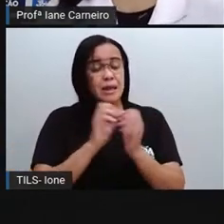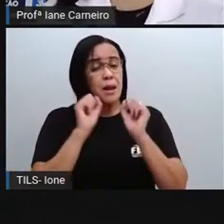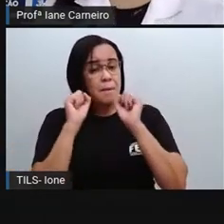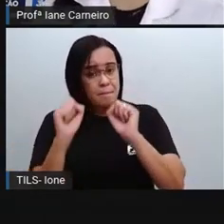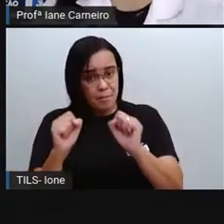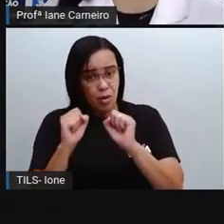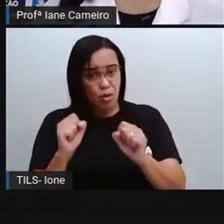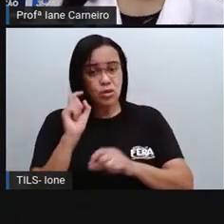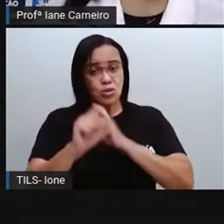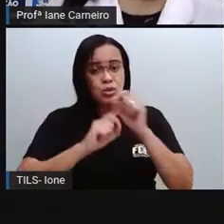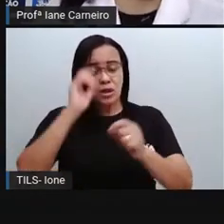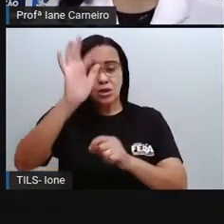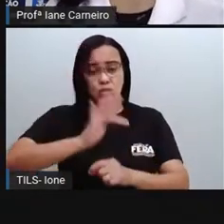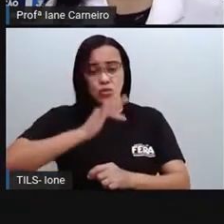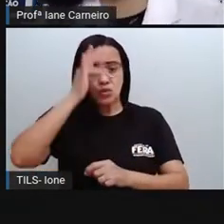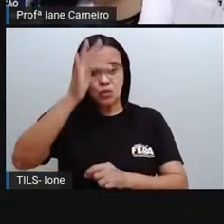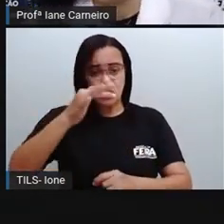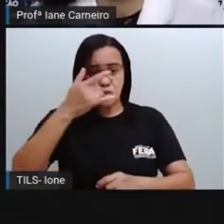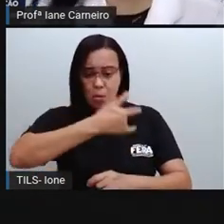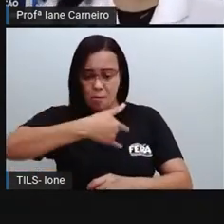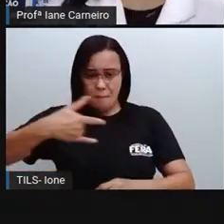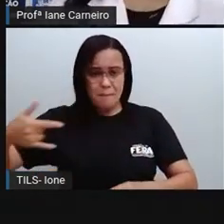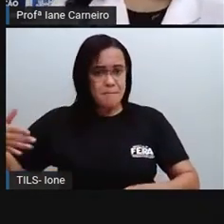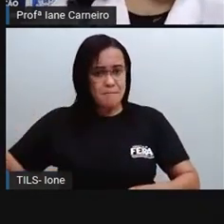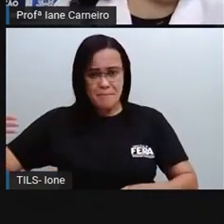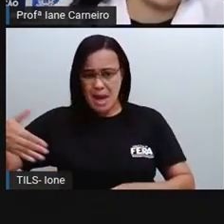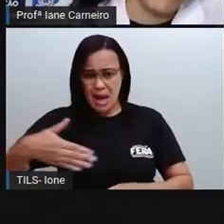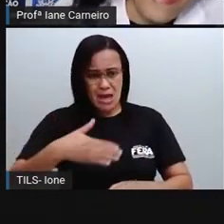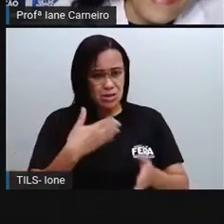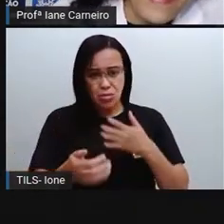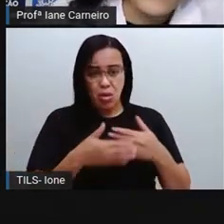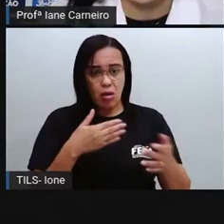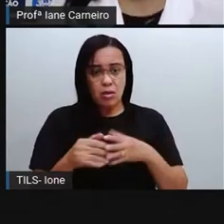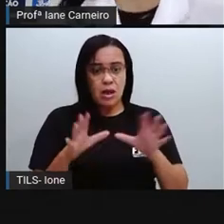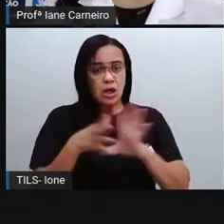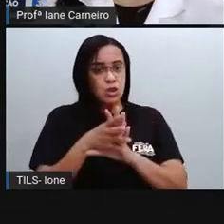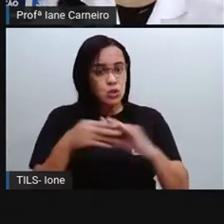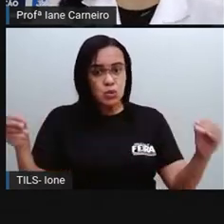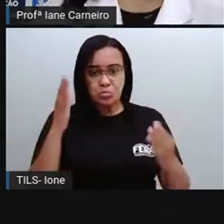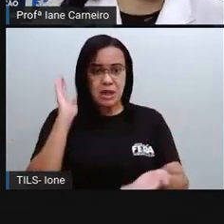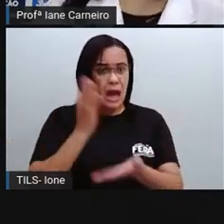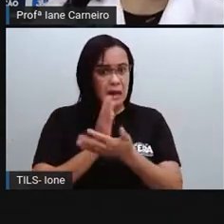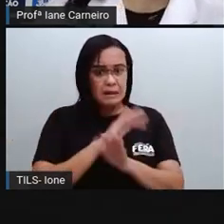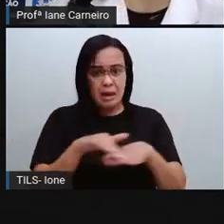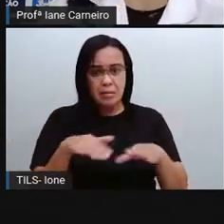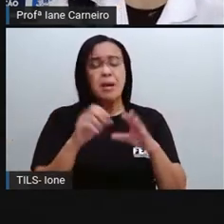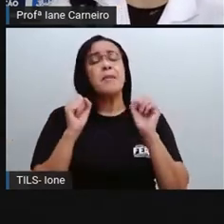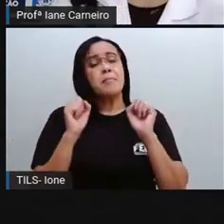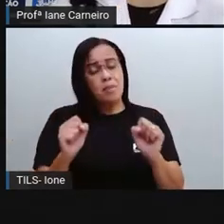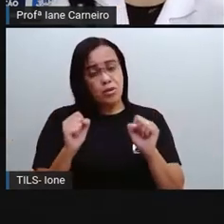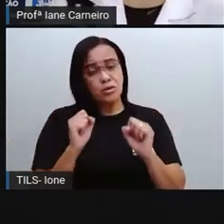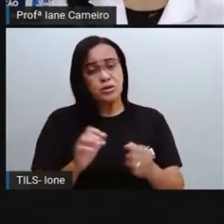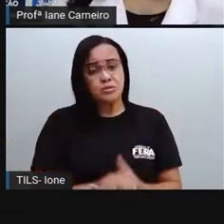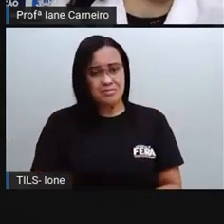cuidado. E aí você pode pensar, mas eu não moro perto do mar, aqui em Feira não tem mar, como é que isso vai impactar a minha